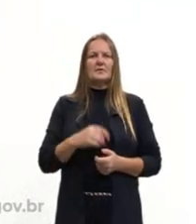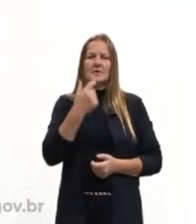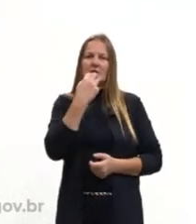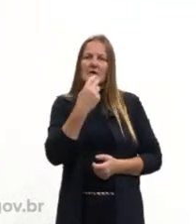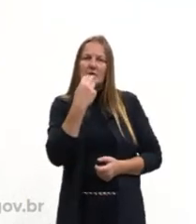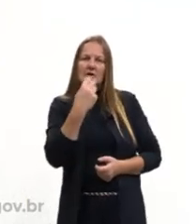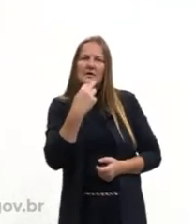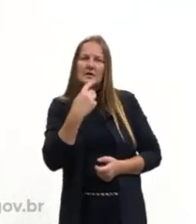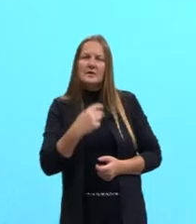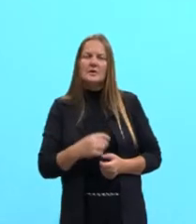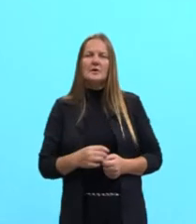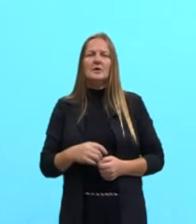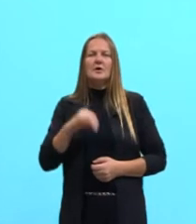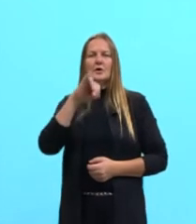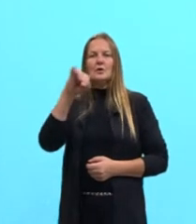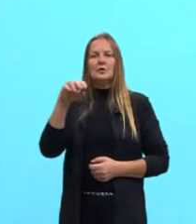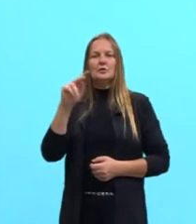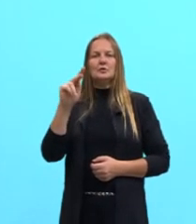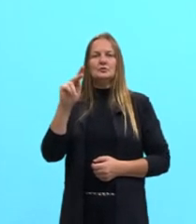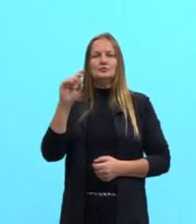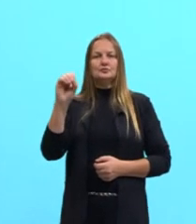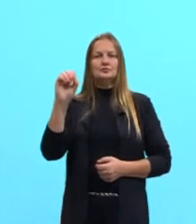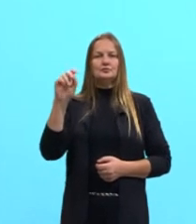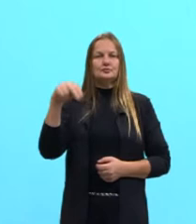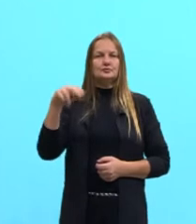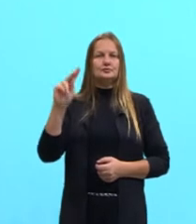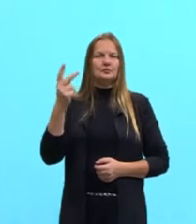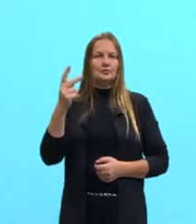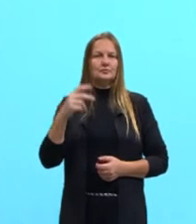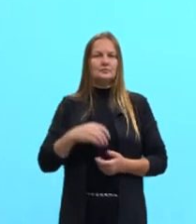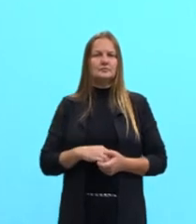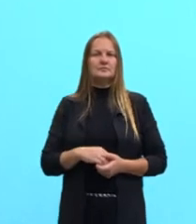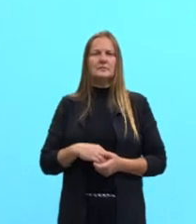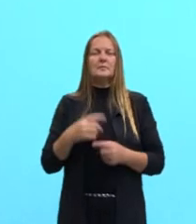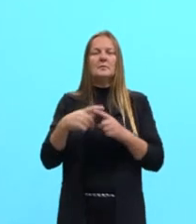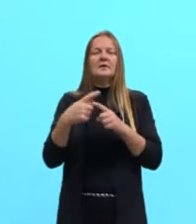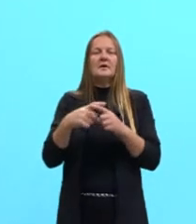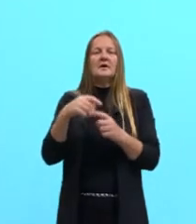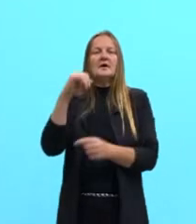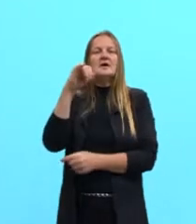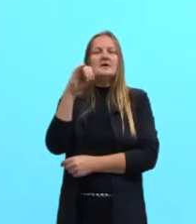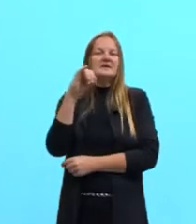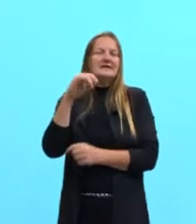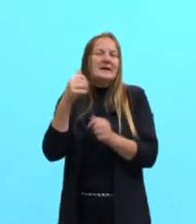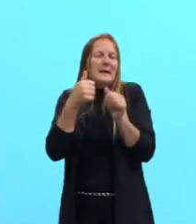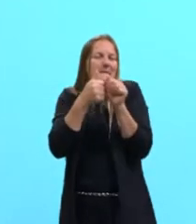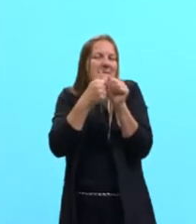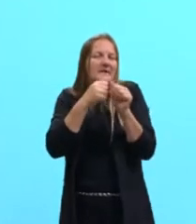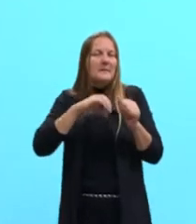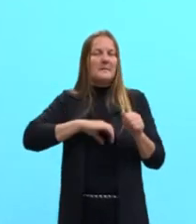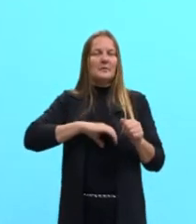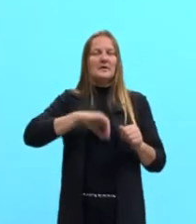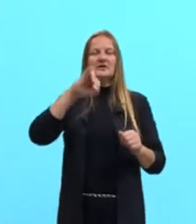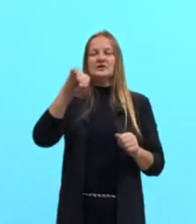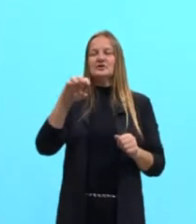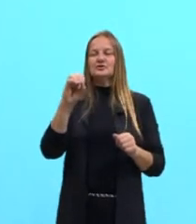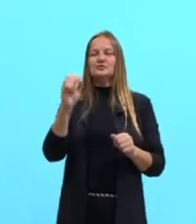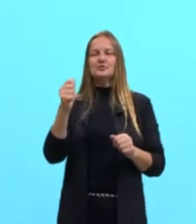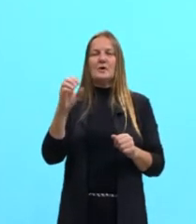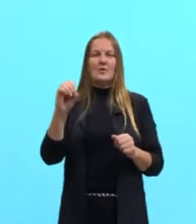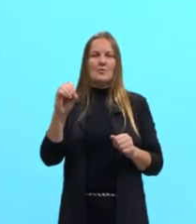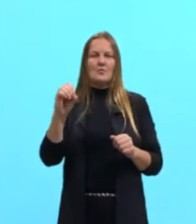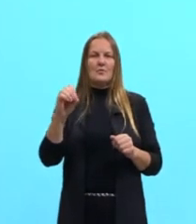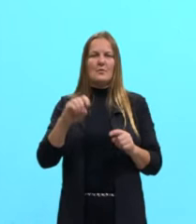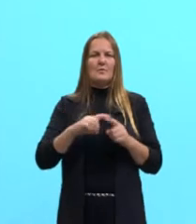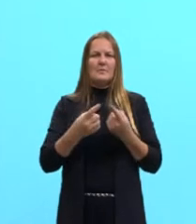John, nome de pessoas não traduzimos. Existe uma palavra semelhante, parecida. João, em português.